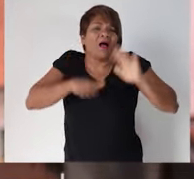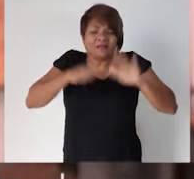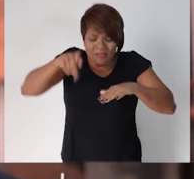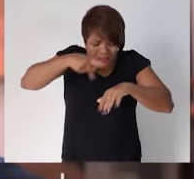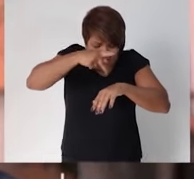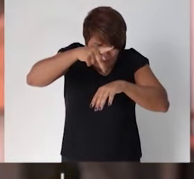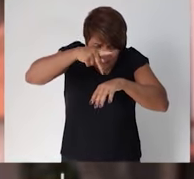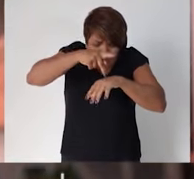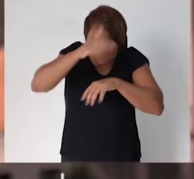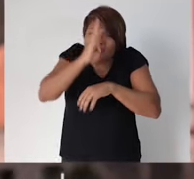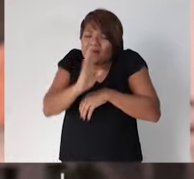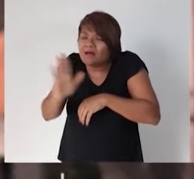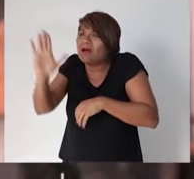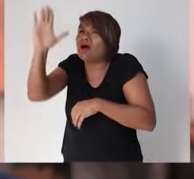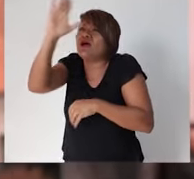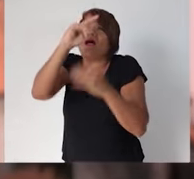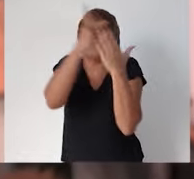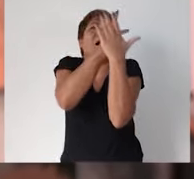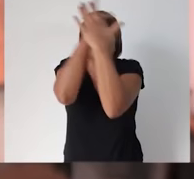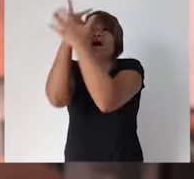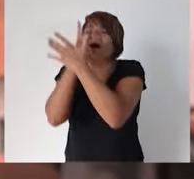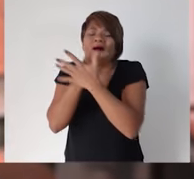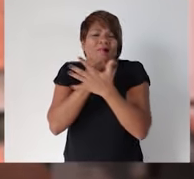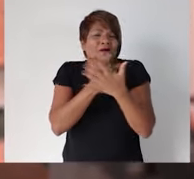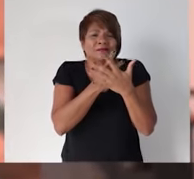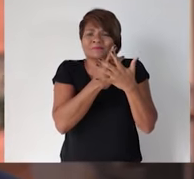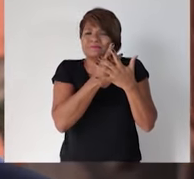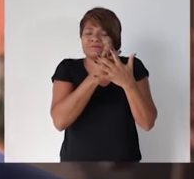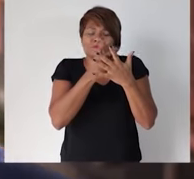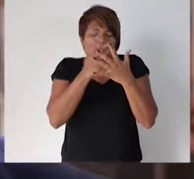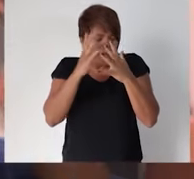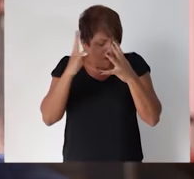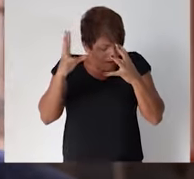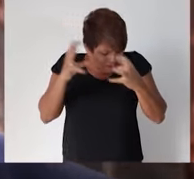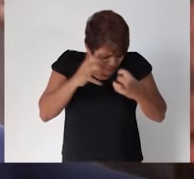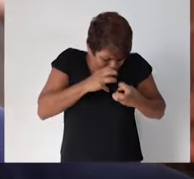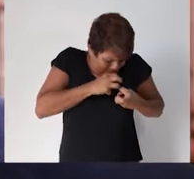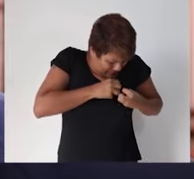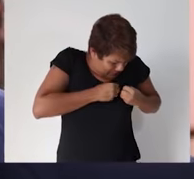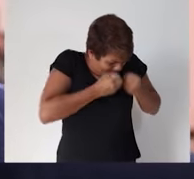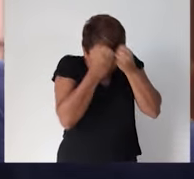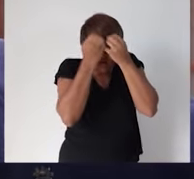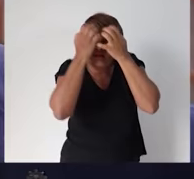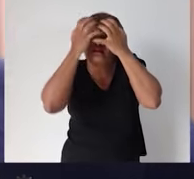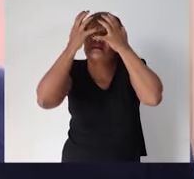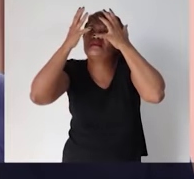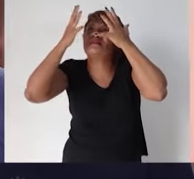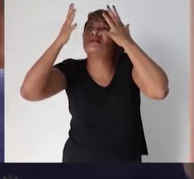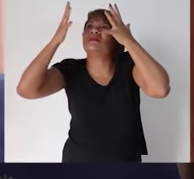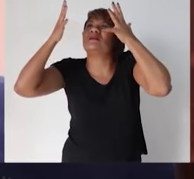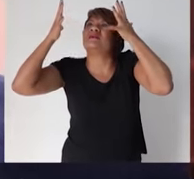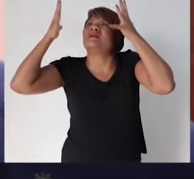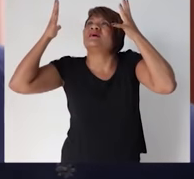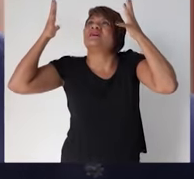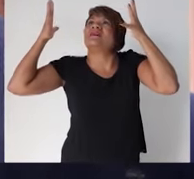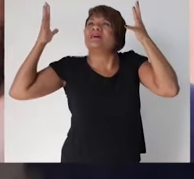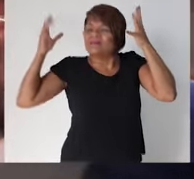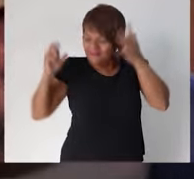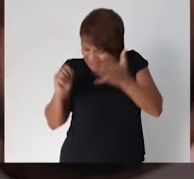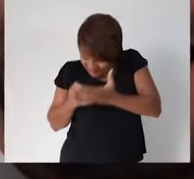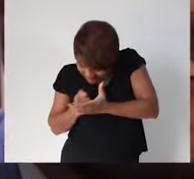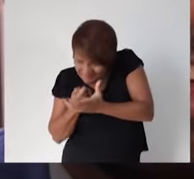que tá dando tudo errado, mas eu trago comigo os meus sonhos. Estão aqui no meu